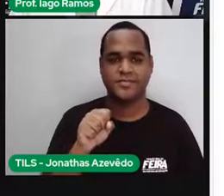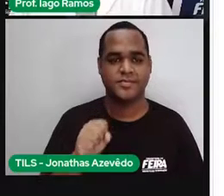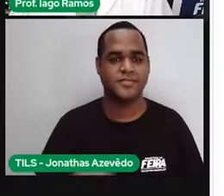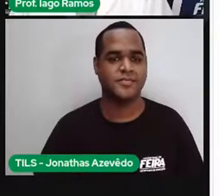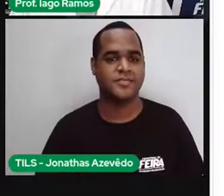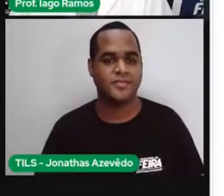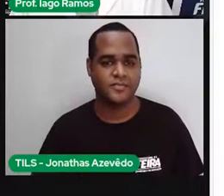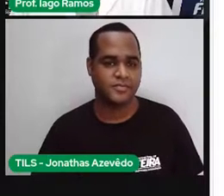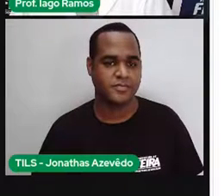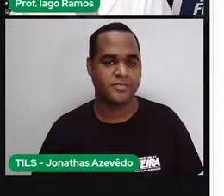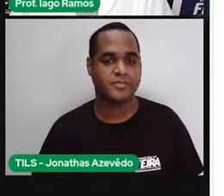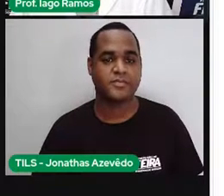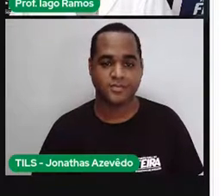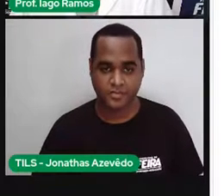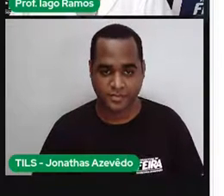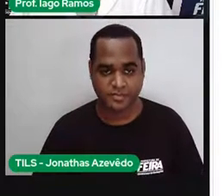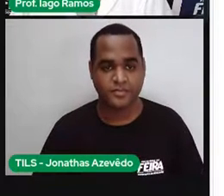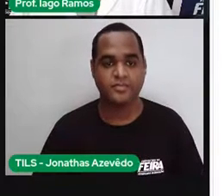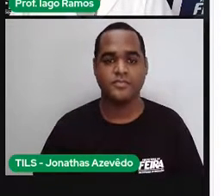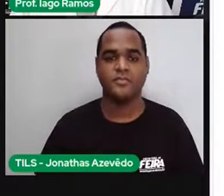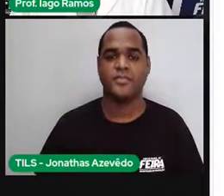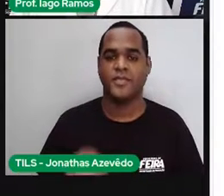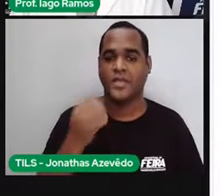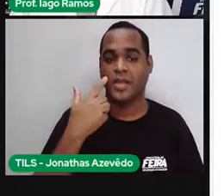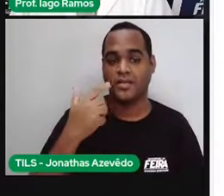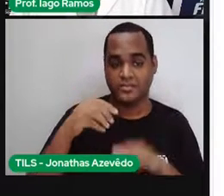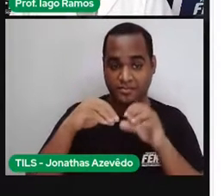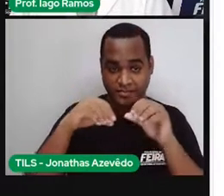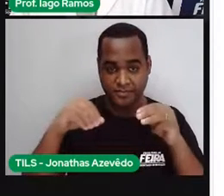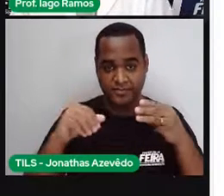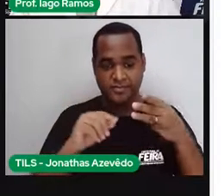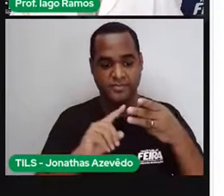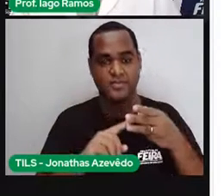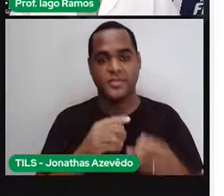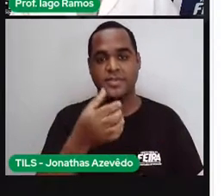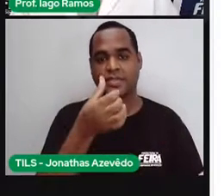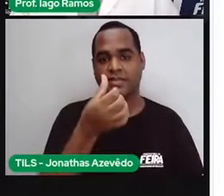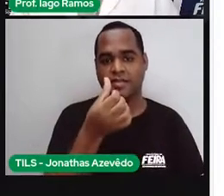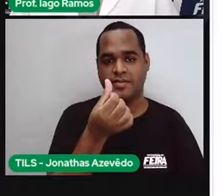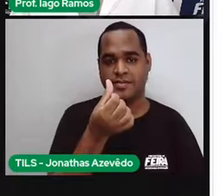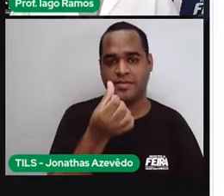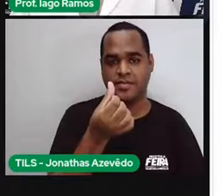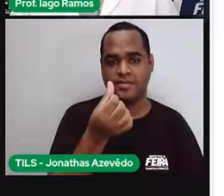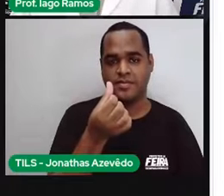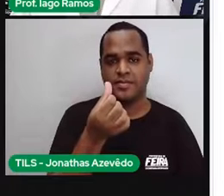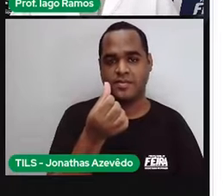E o terreno 3 é assim, ó. É 60 metros